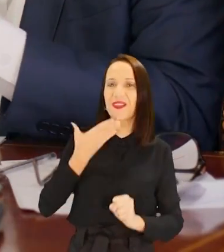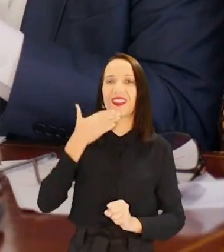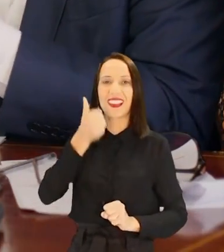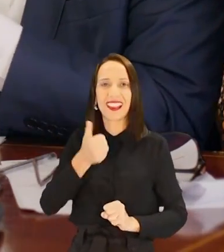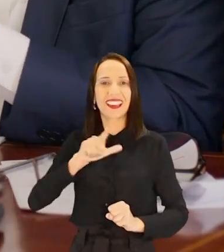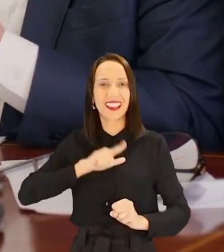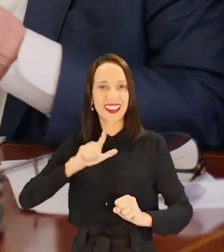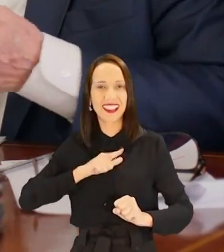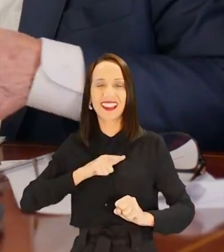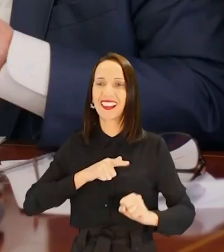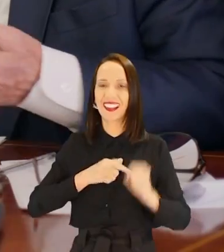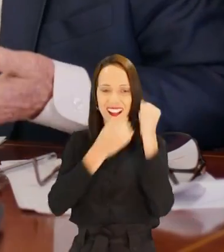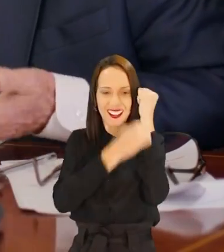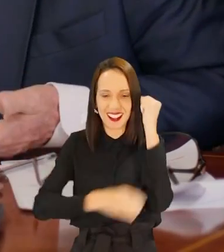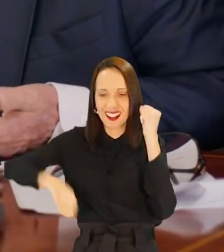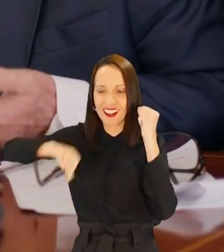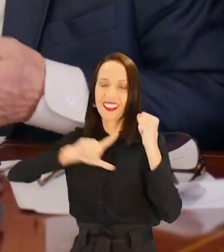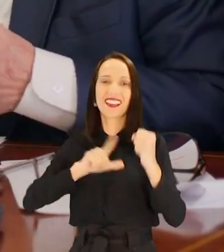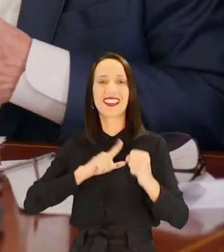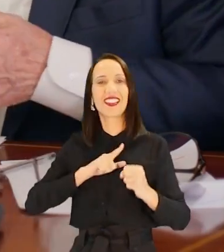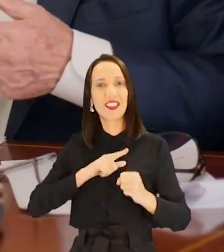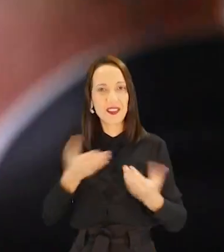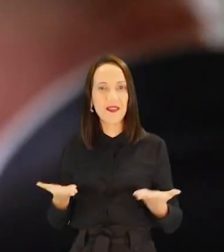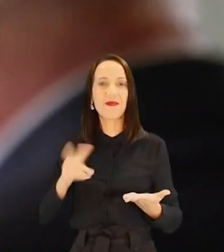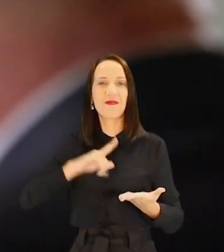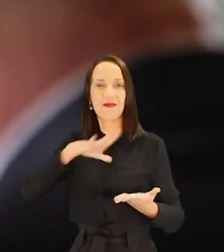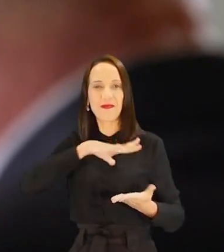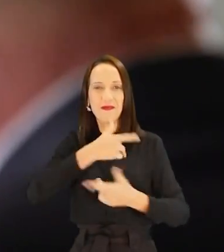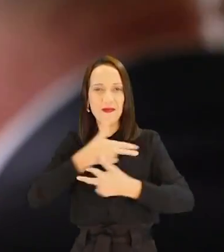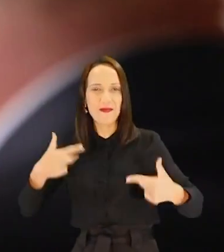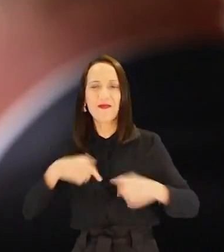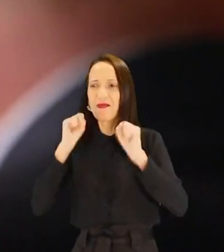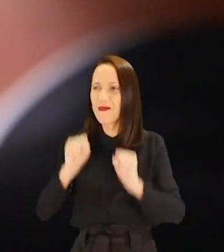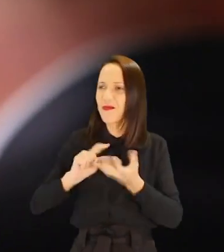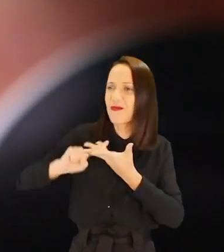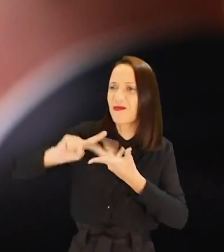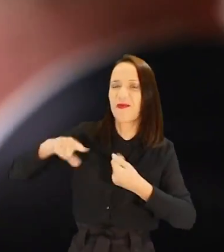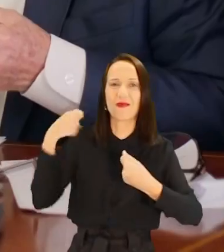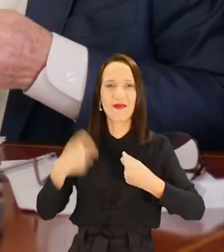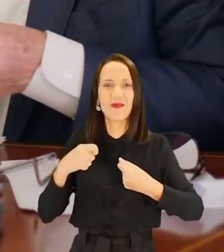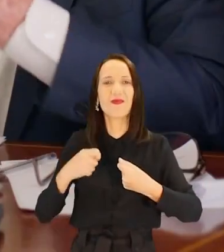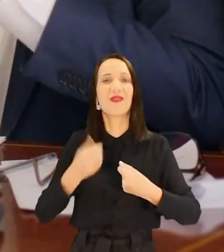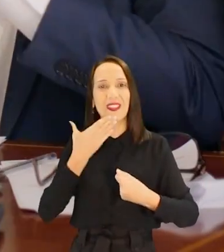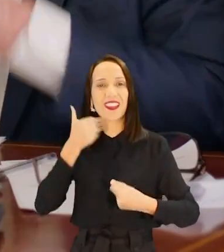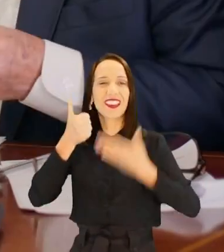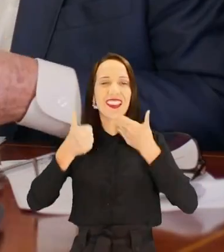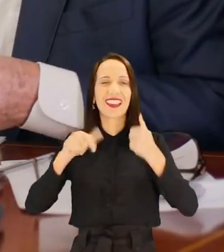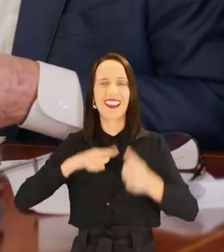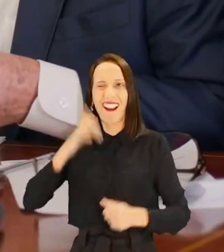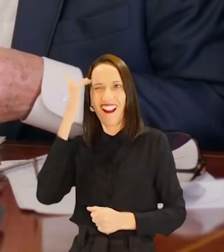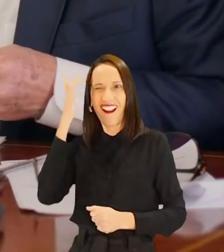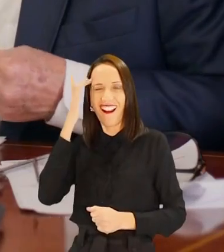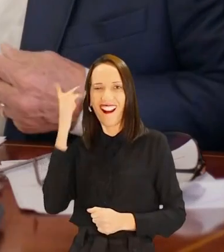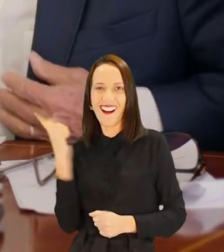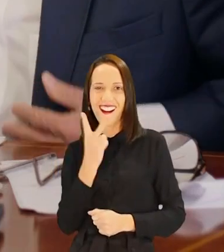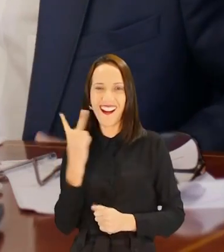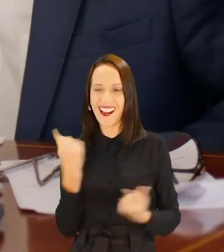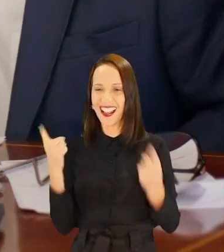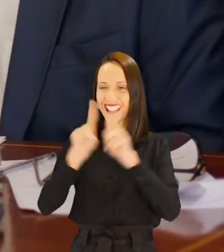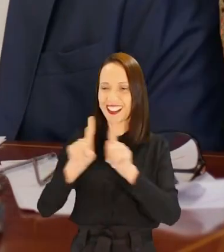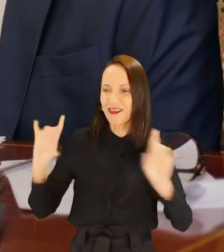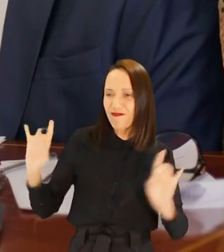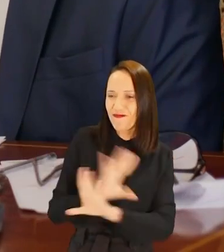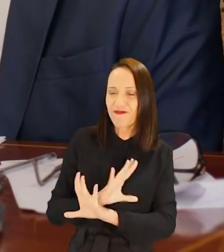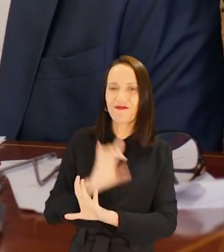transporte, você pode melhorar o saneamento básico na cidade, você pode melhorar a área de encosta. Ou seja, eu tenho a convicção de que